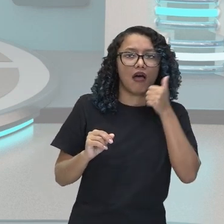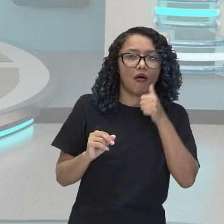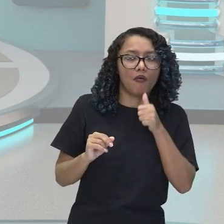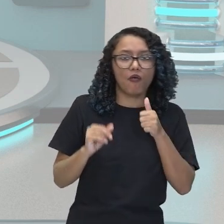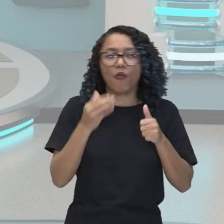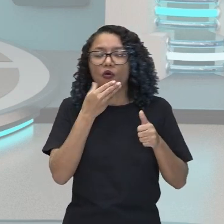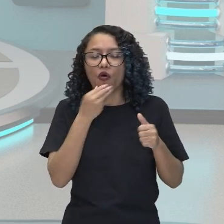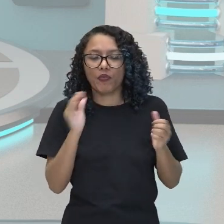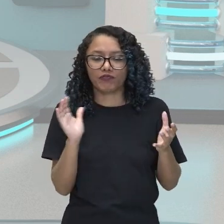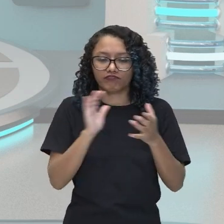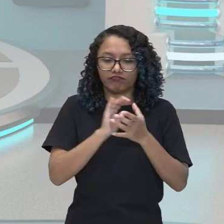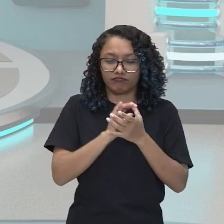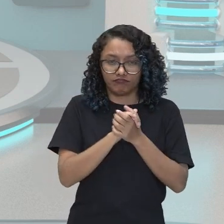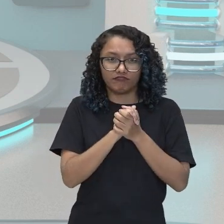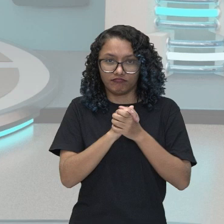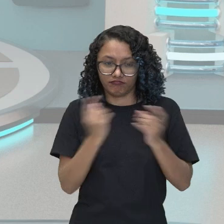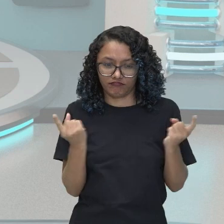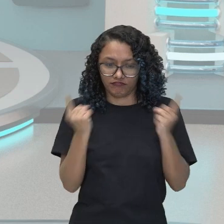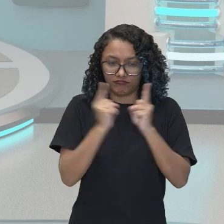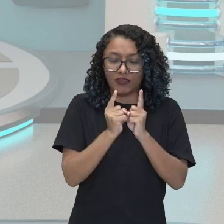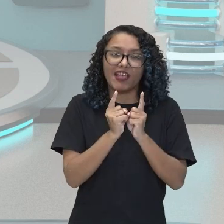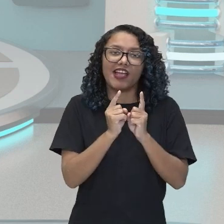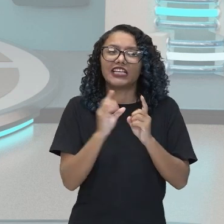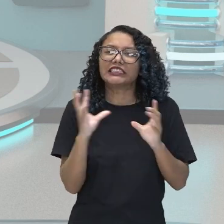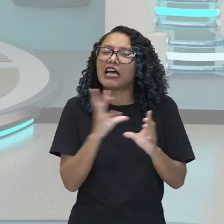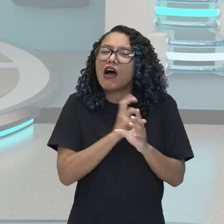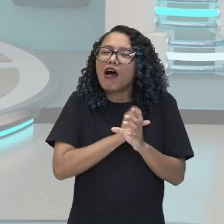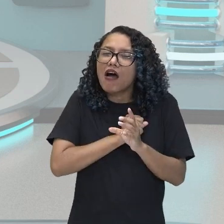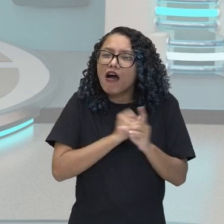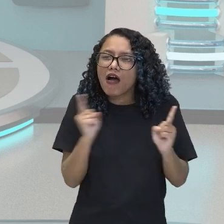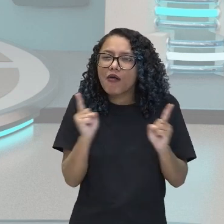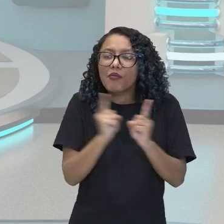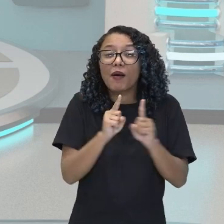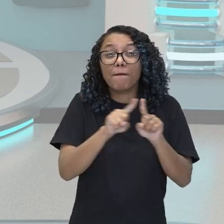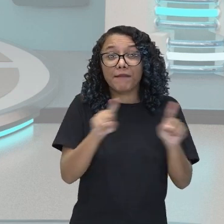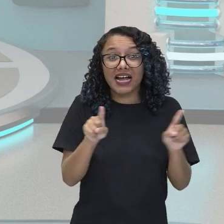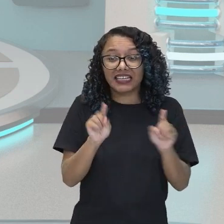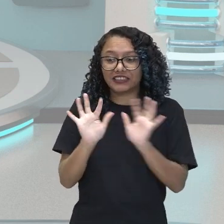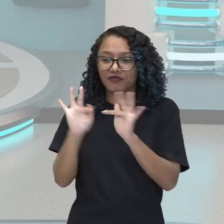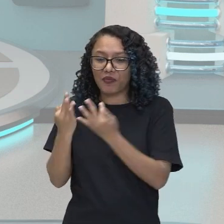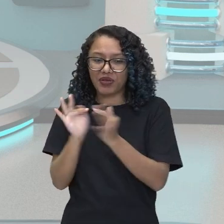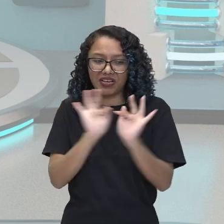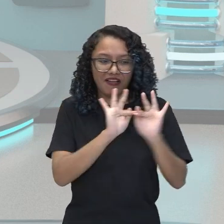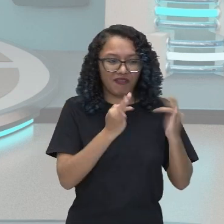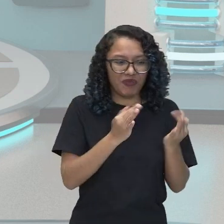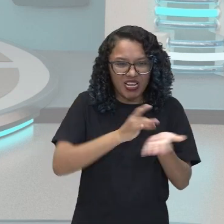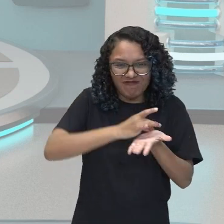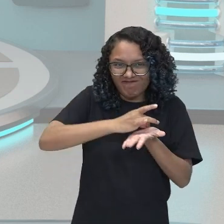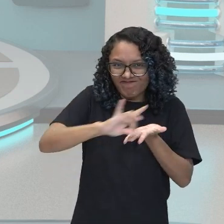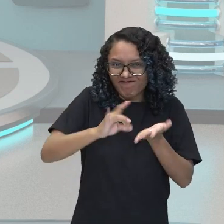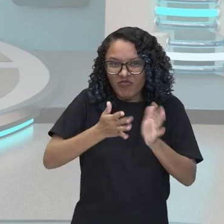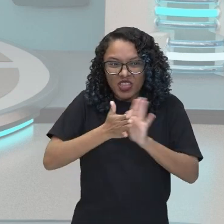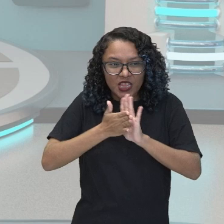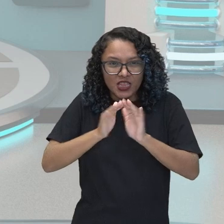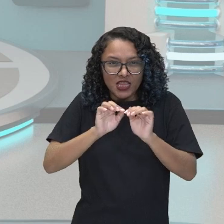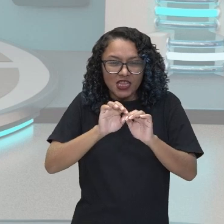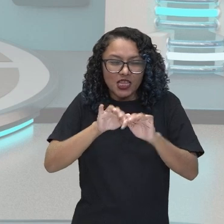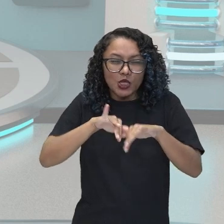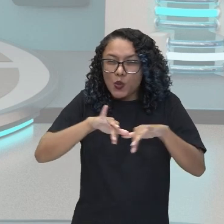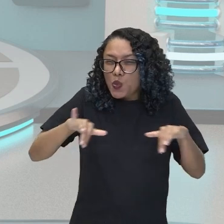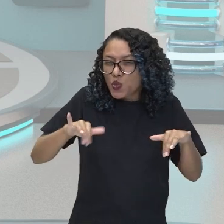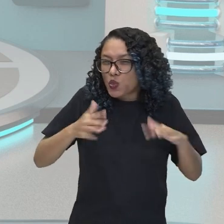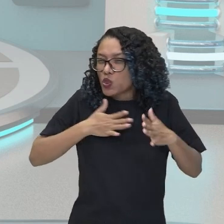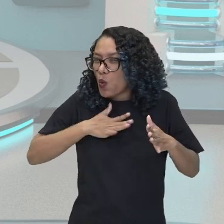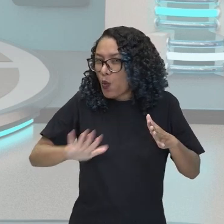apaixona, só que as suas famílias são inimigas. E houve vários conflitos durante a